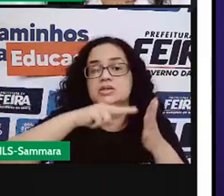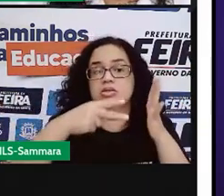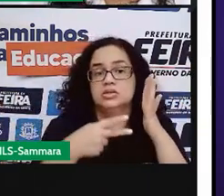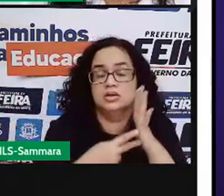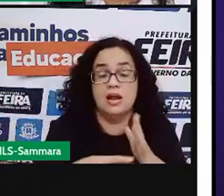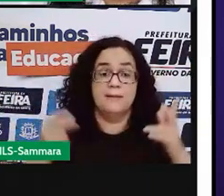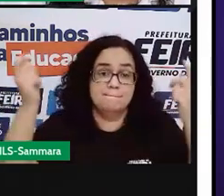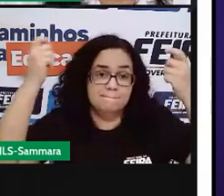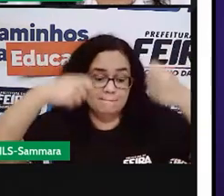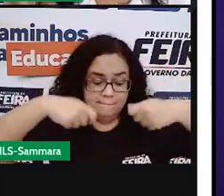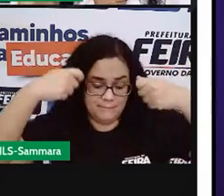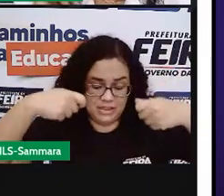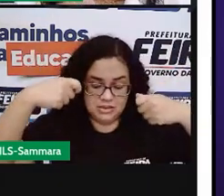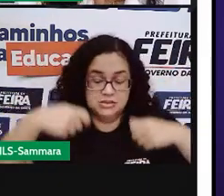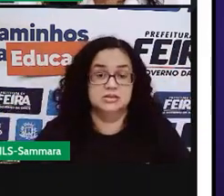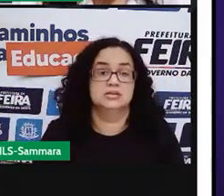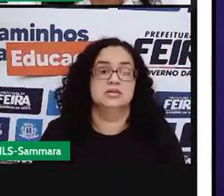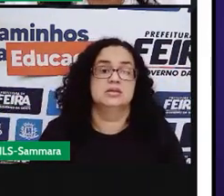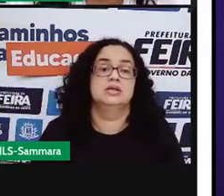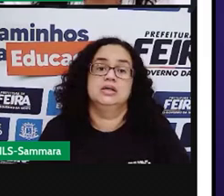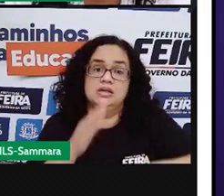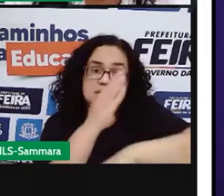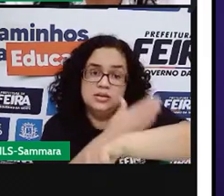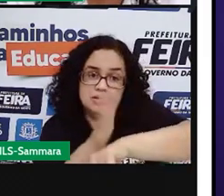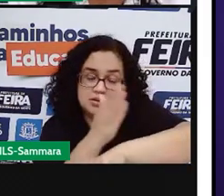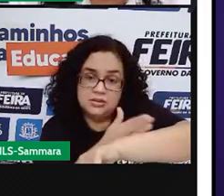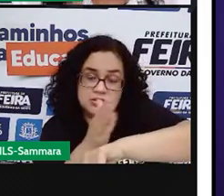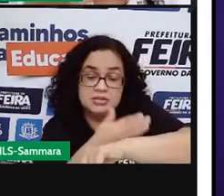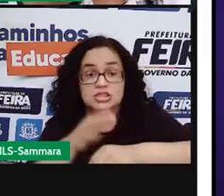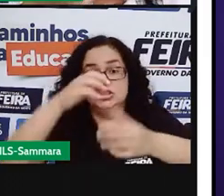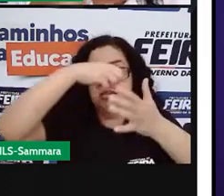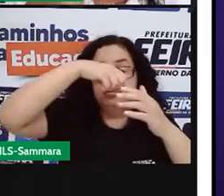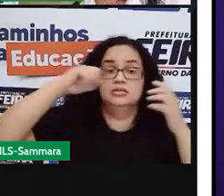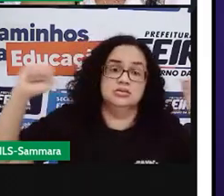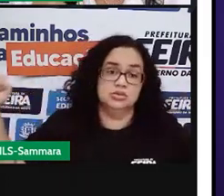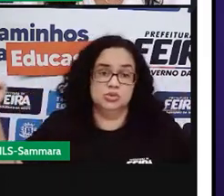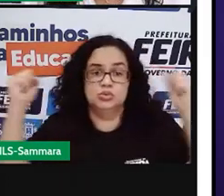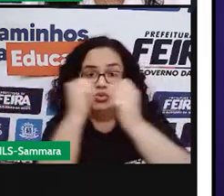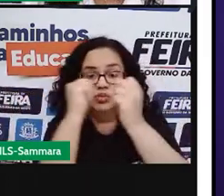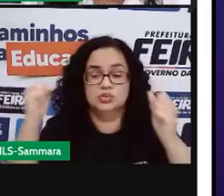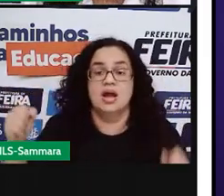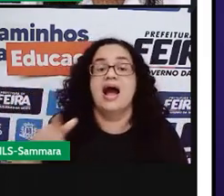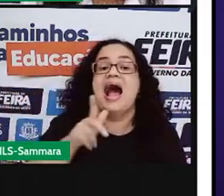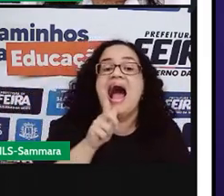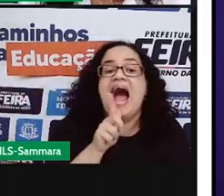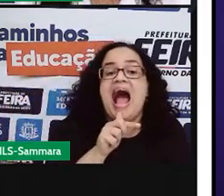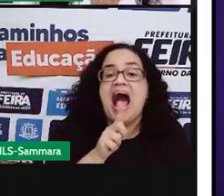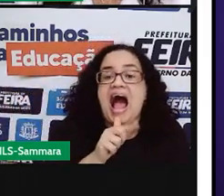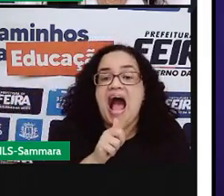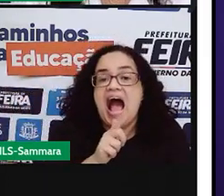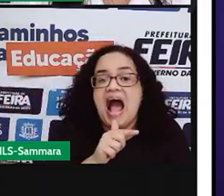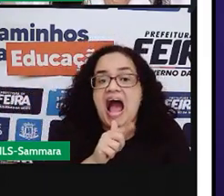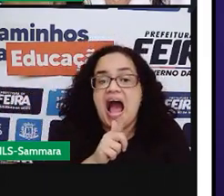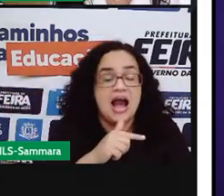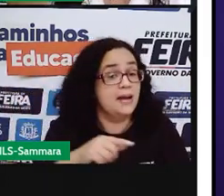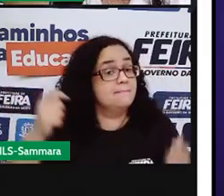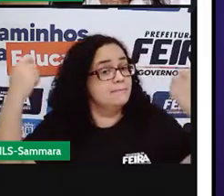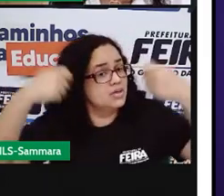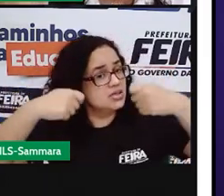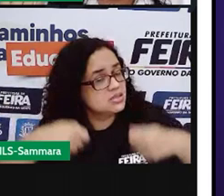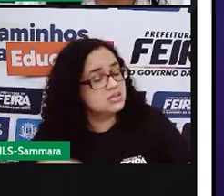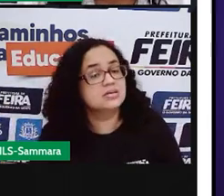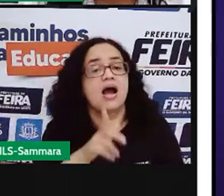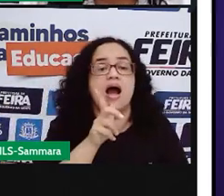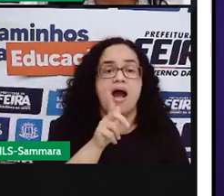Que a gente precisa praticar exercícios. Colocou uma garrafinha de água, porque a gente precisa se